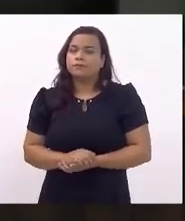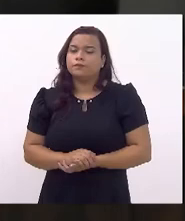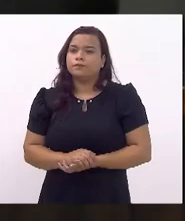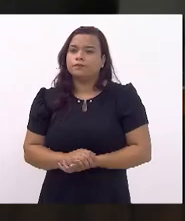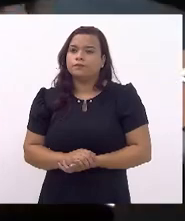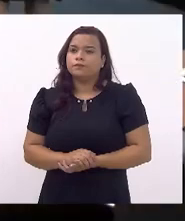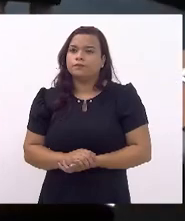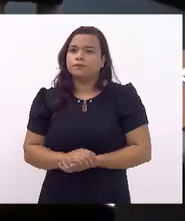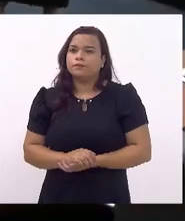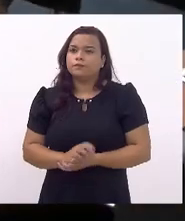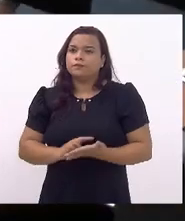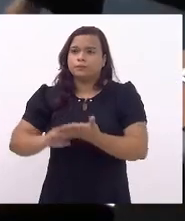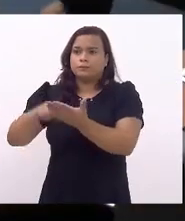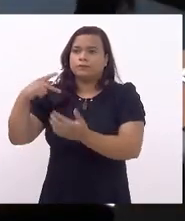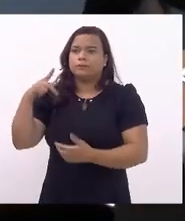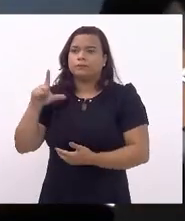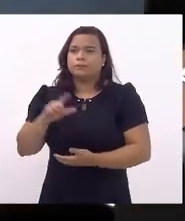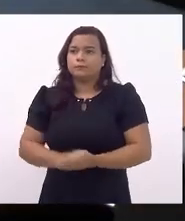Encaminhar pelo PL.